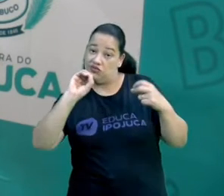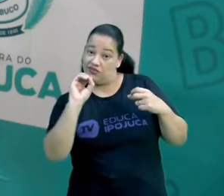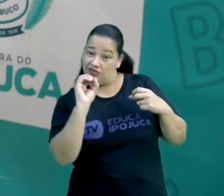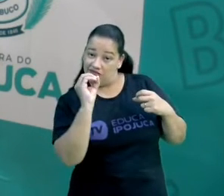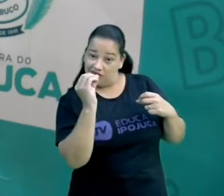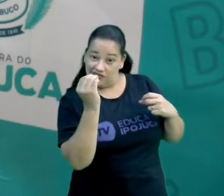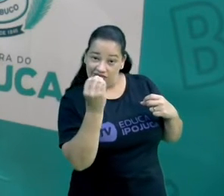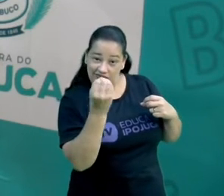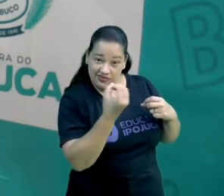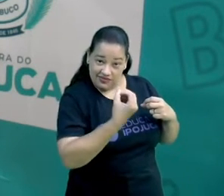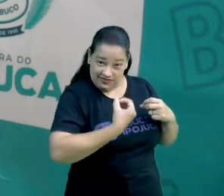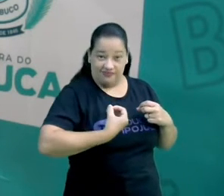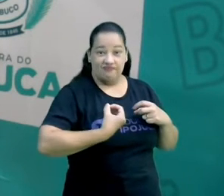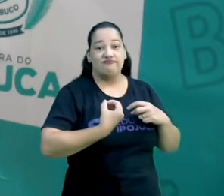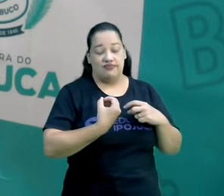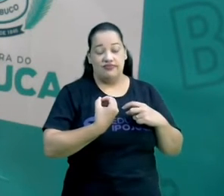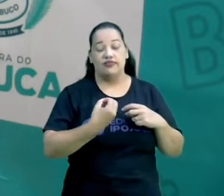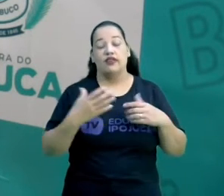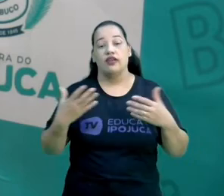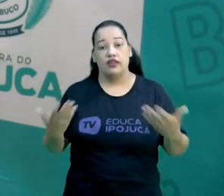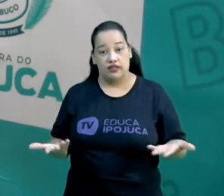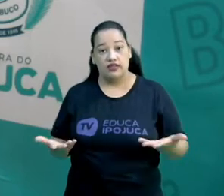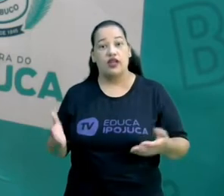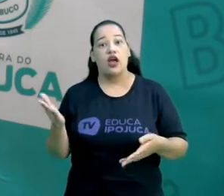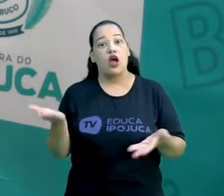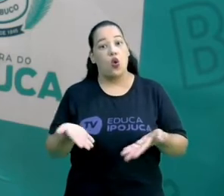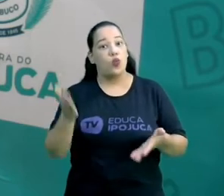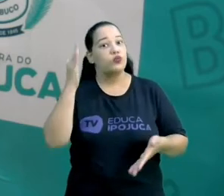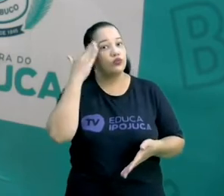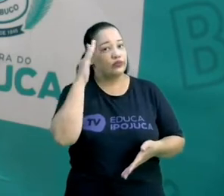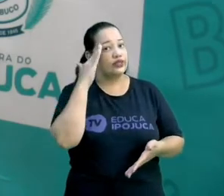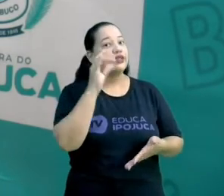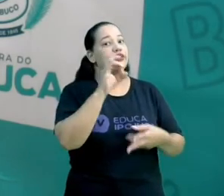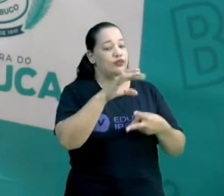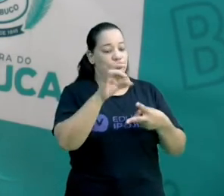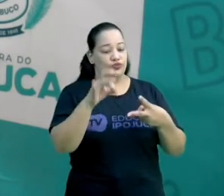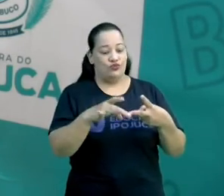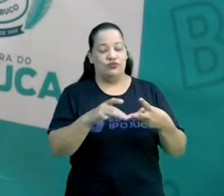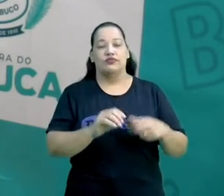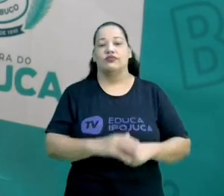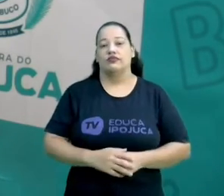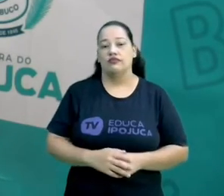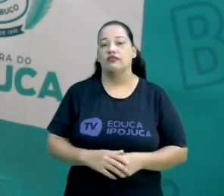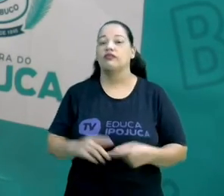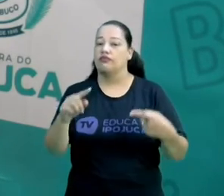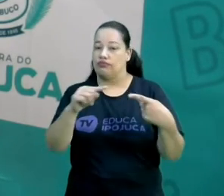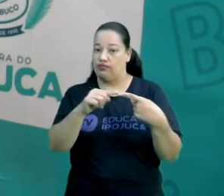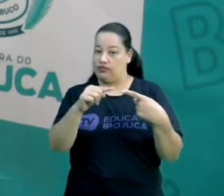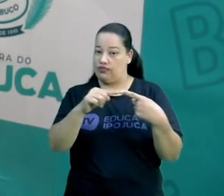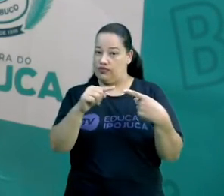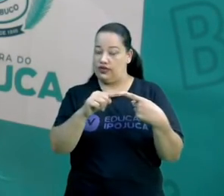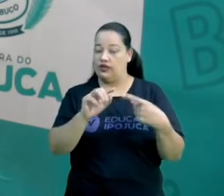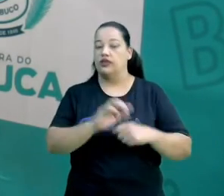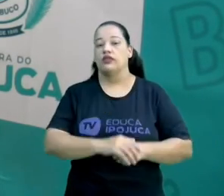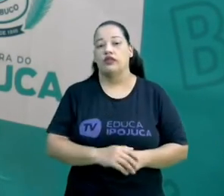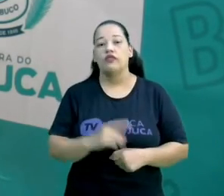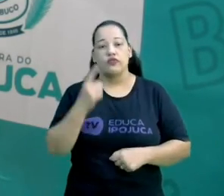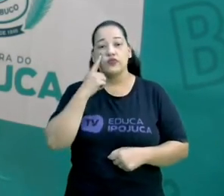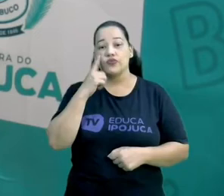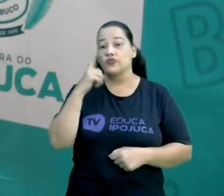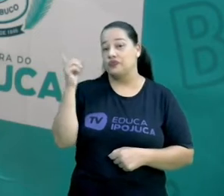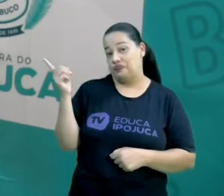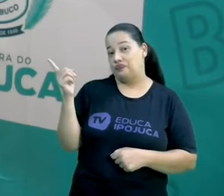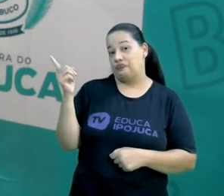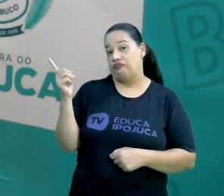próprio eixo, certo? Vamos entender cada um bem direitinho. Então, aqui eu tenho um movimento de rotação, vocês estão vendo?